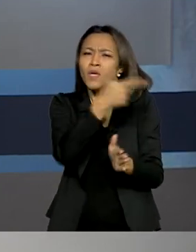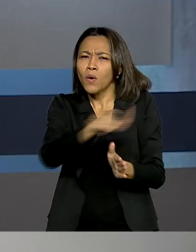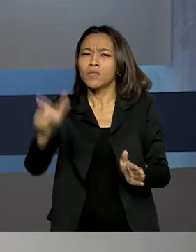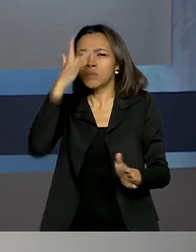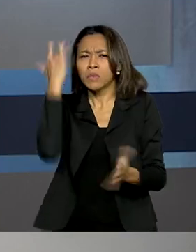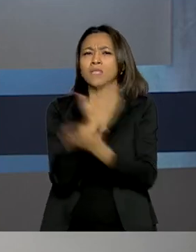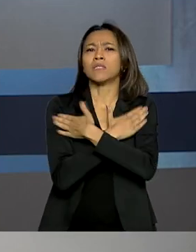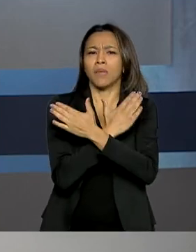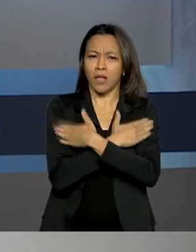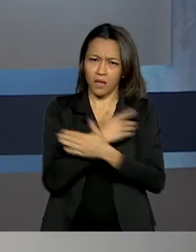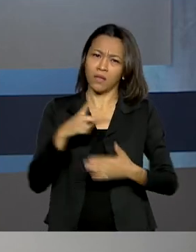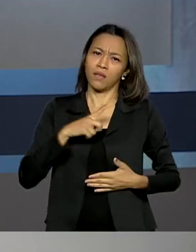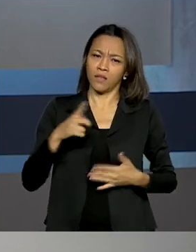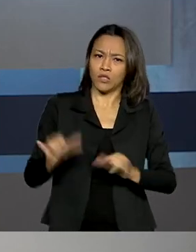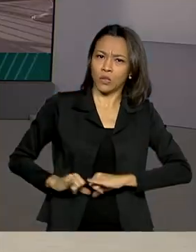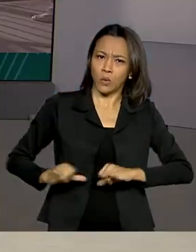econômicos provocados pela pandemia.